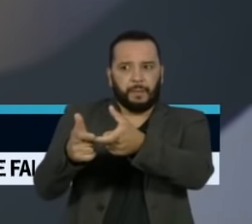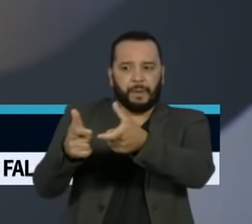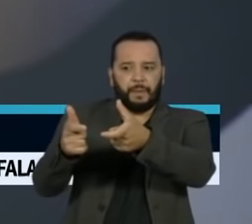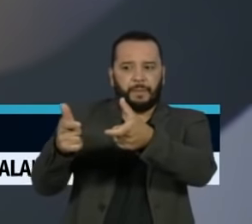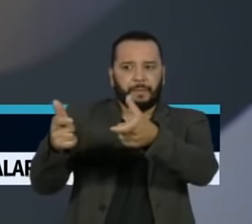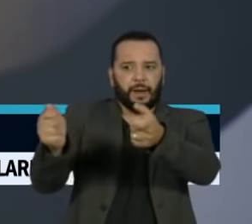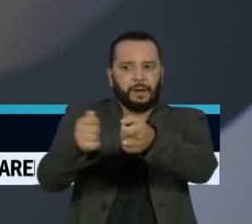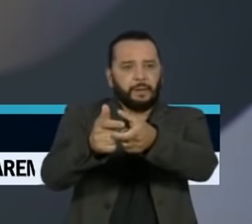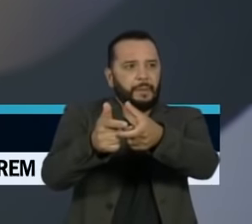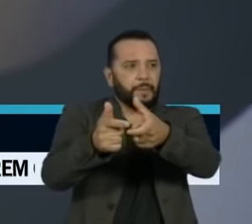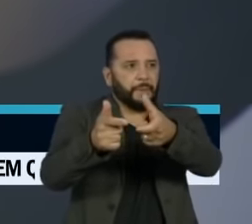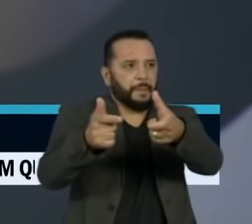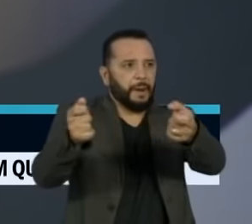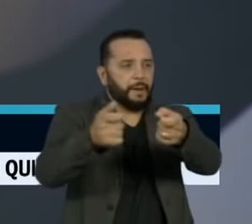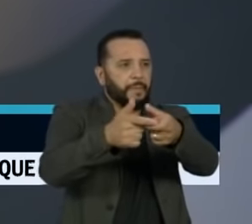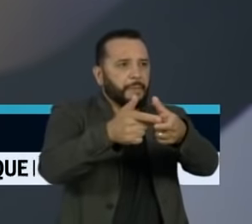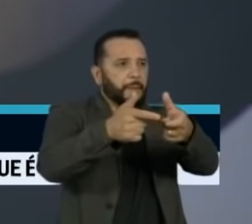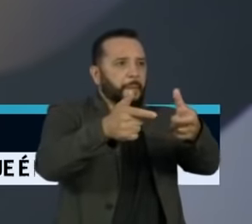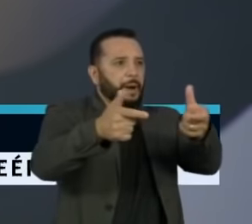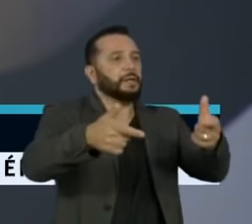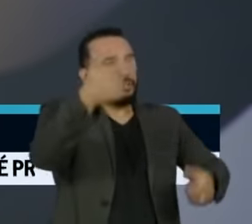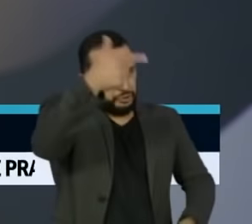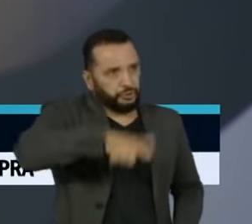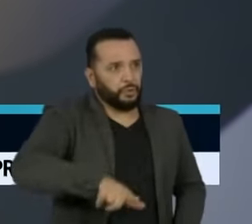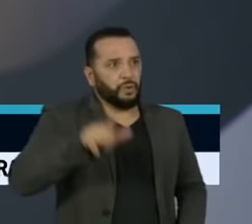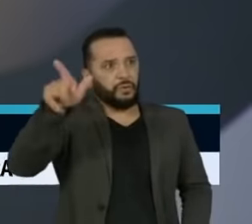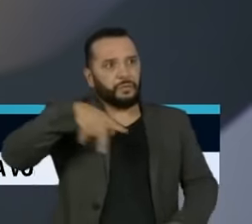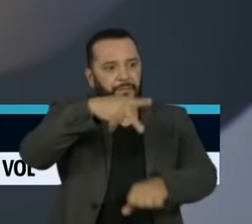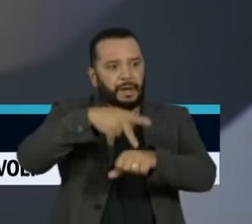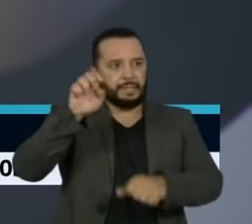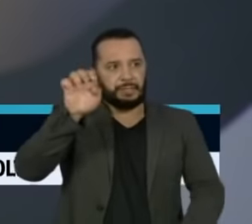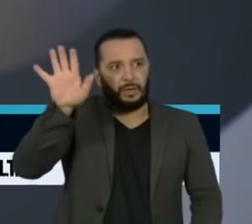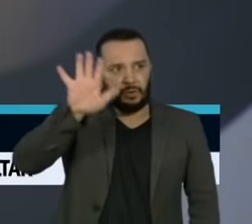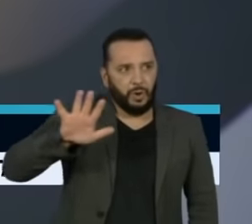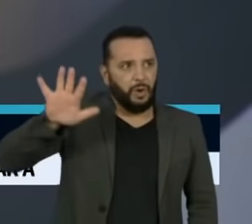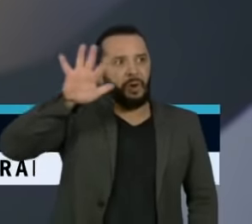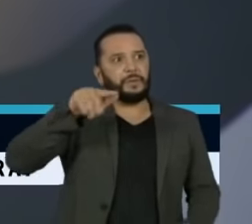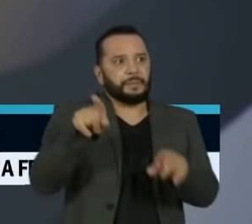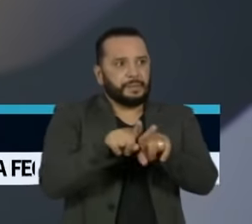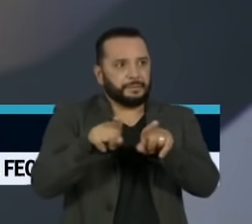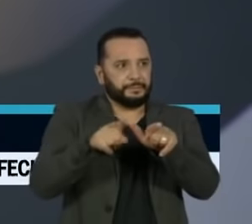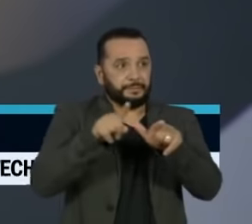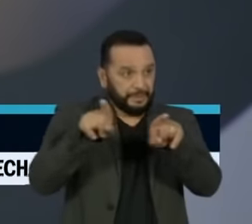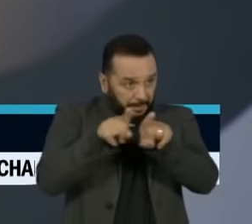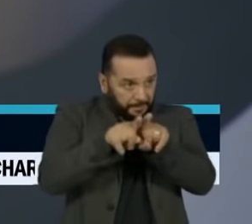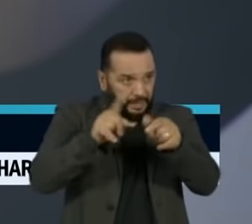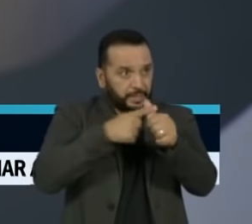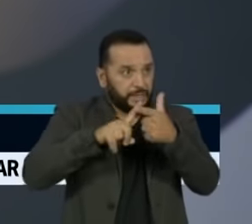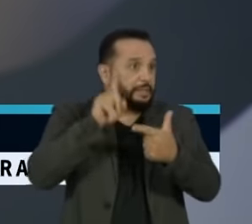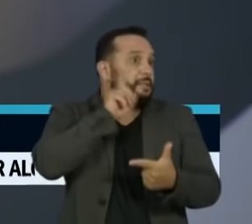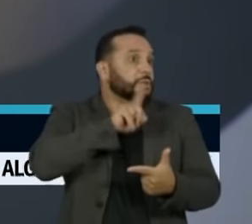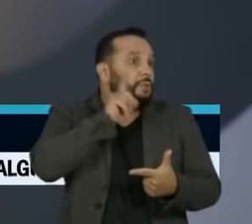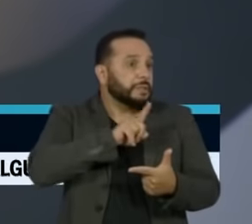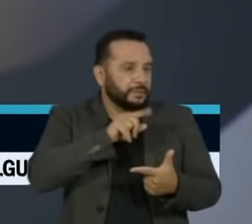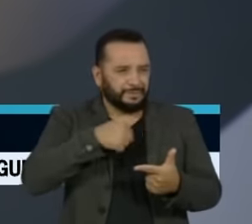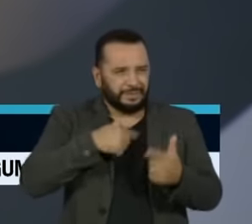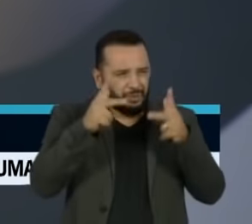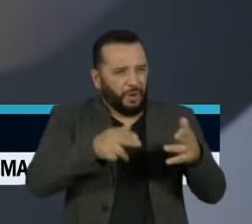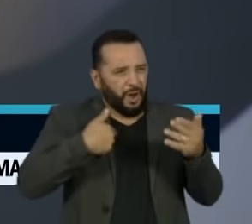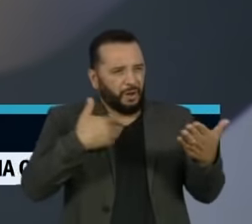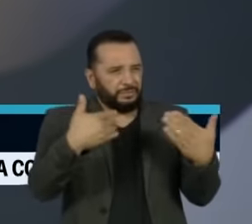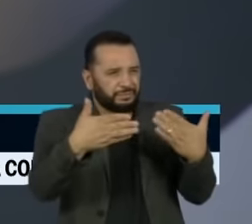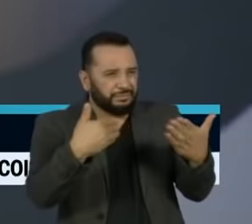casos, principalmente em alguns países da Europa e alguns locais nos Estados Unidos. E aquilo que a gente conversava,